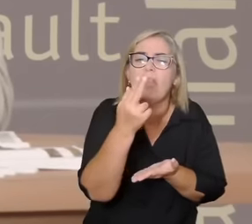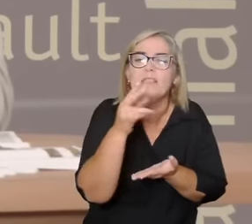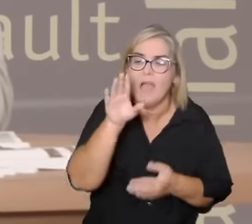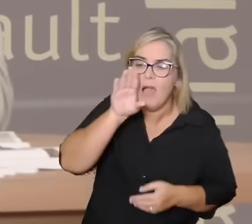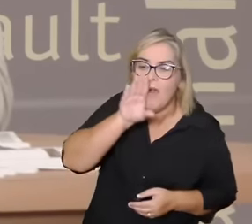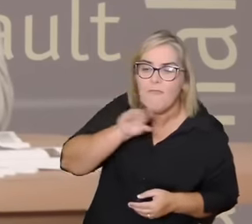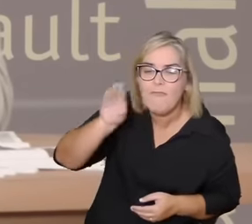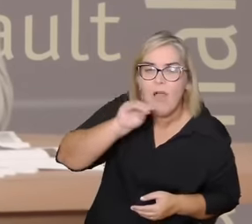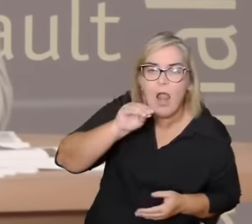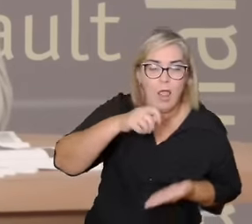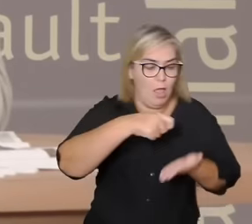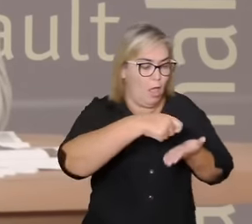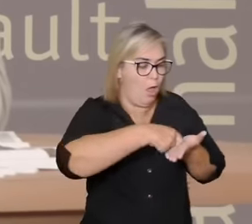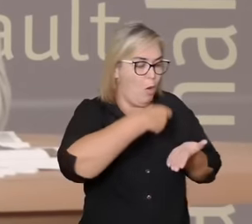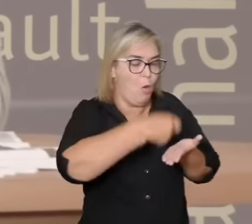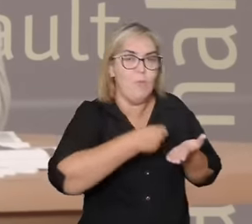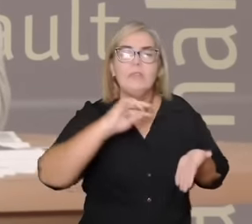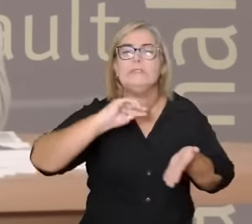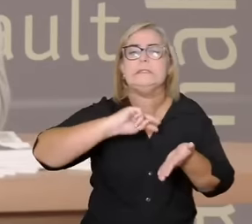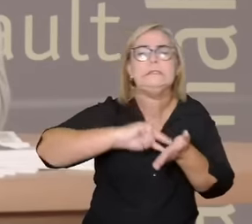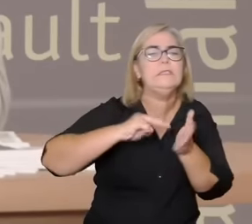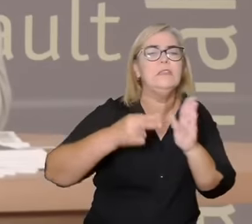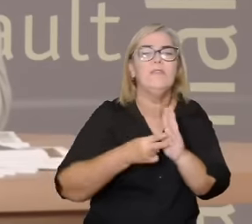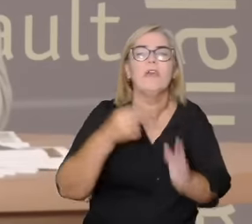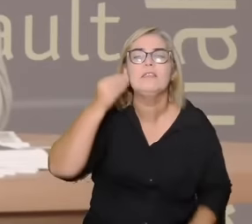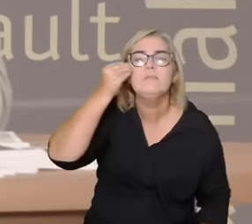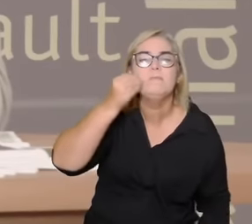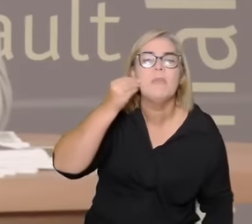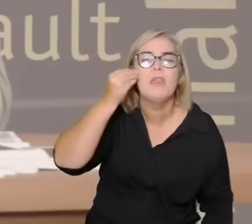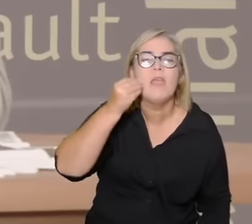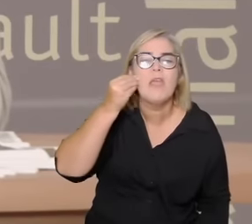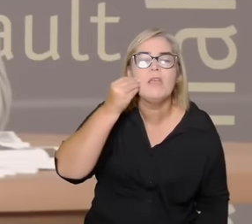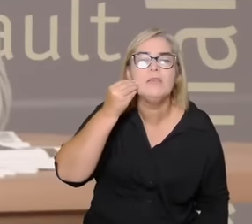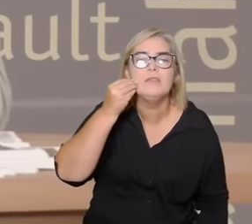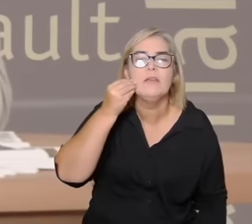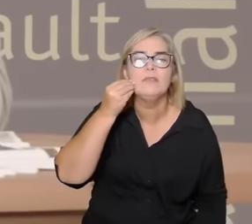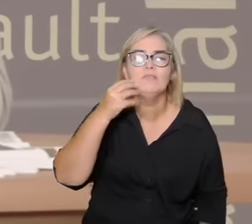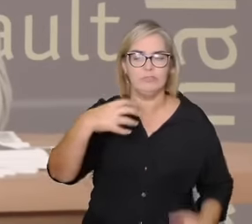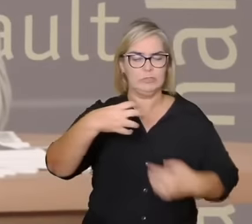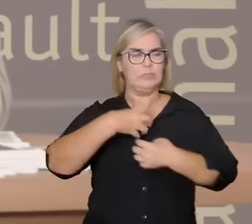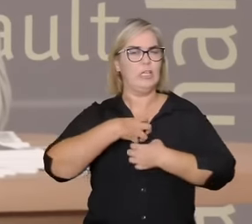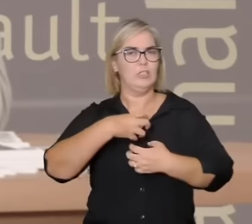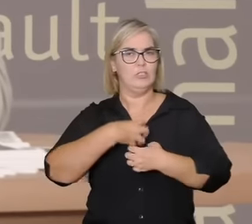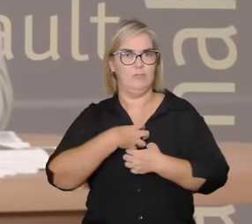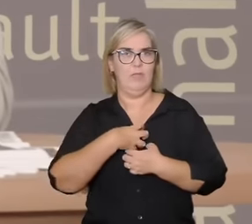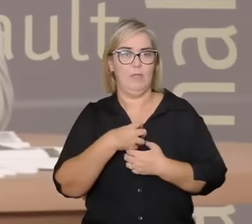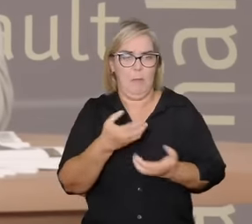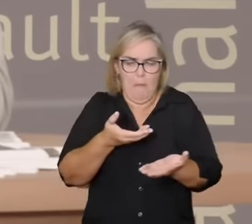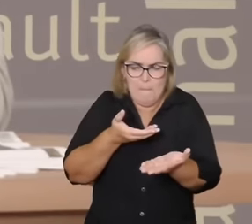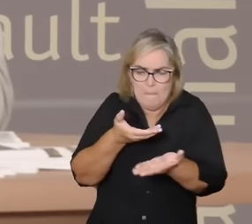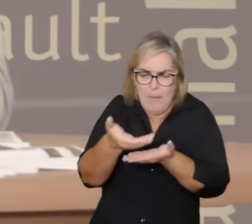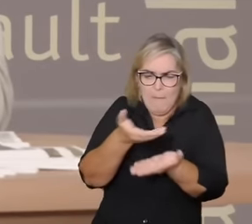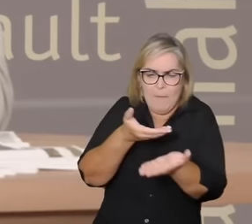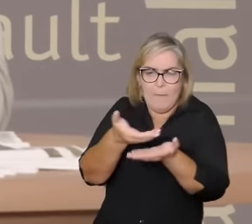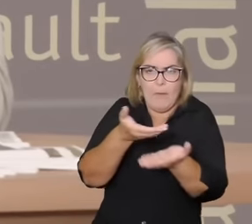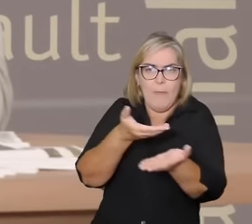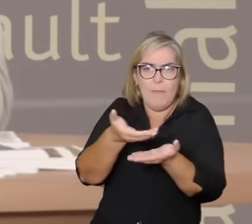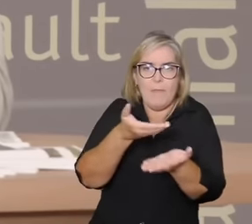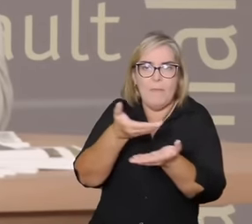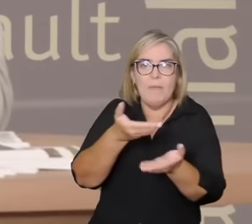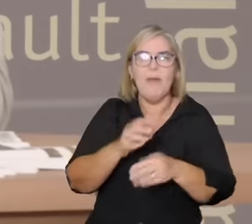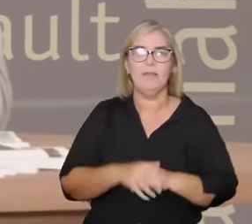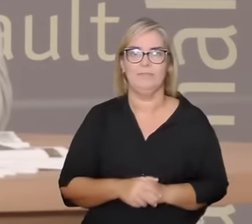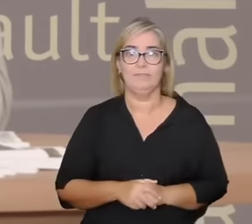nós somos alimentados e alimentamos os outros de afeto e qual a nossa busca na nossa